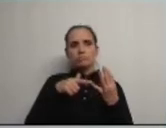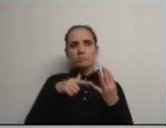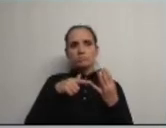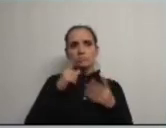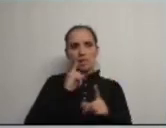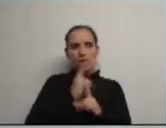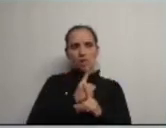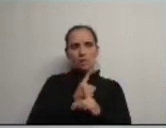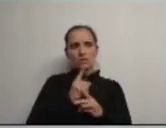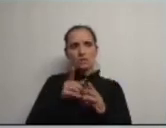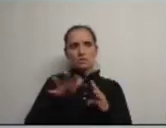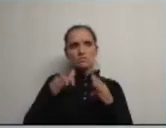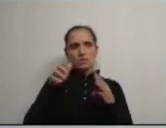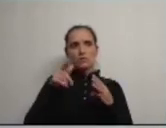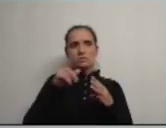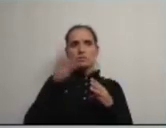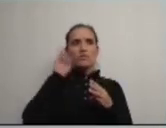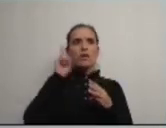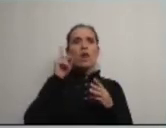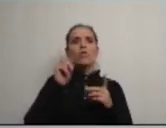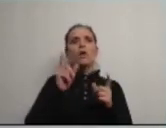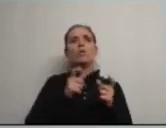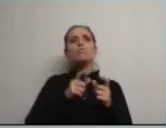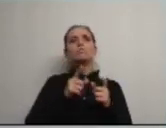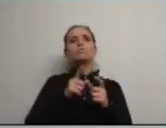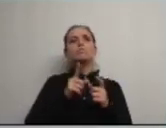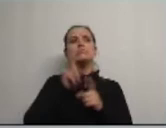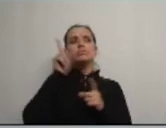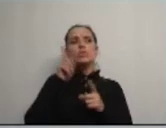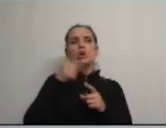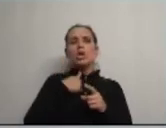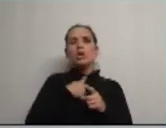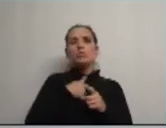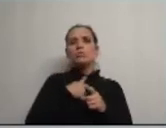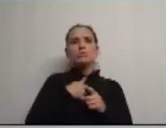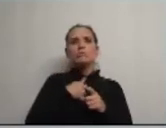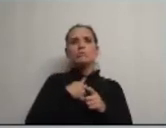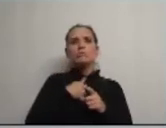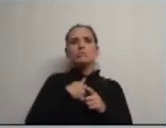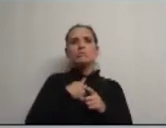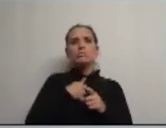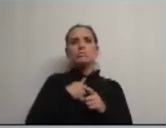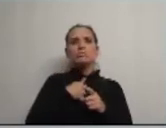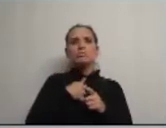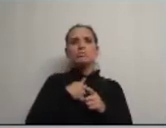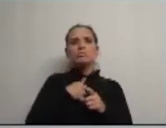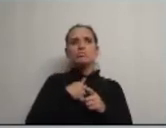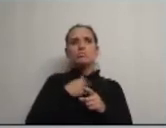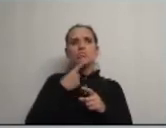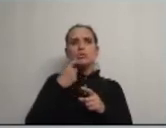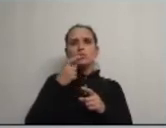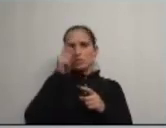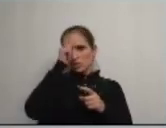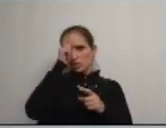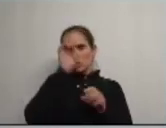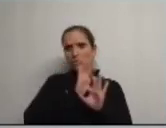Assembleia que se valem ou não as senhas ó Sr. Presidente eu não sei se há uma questão de educação